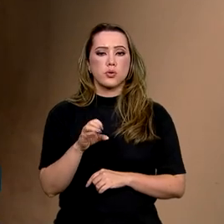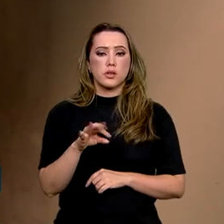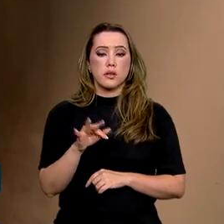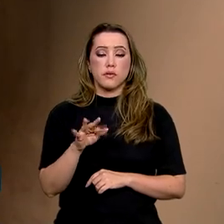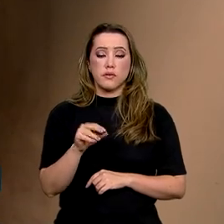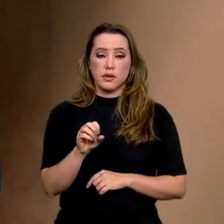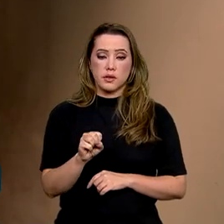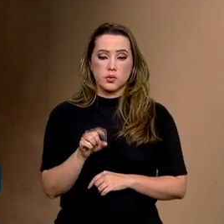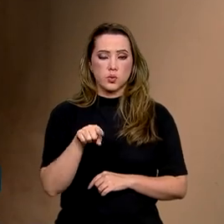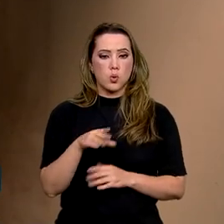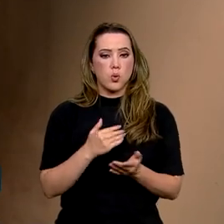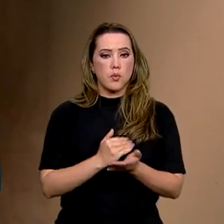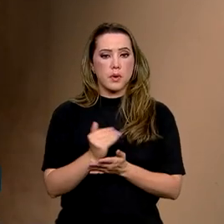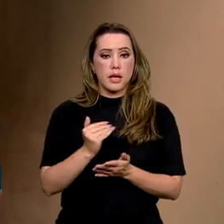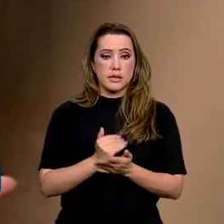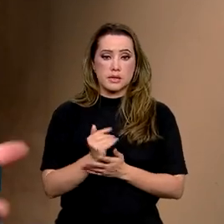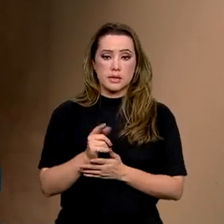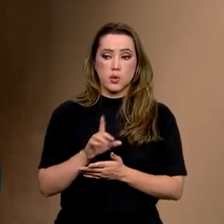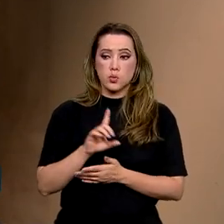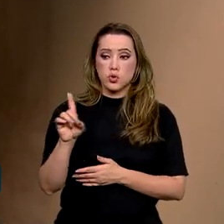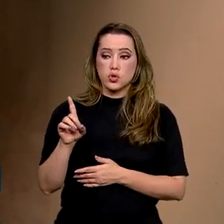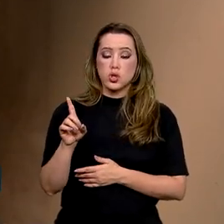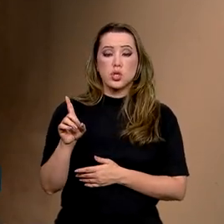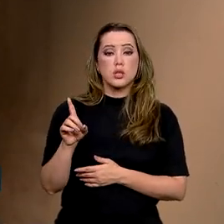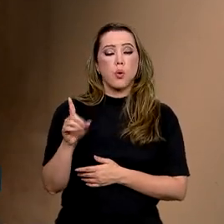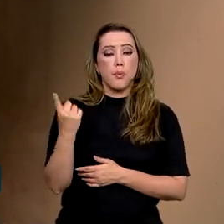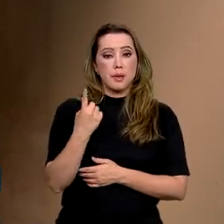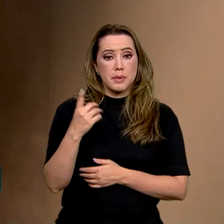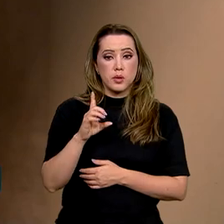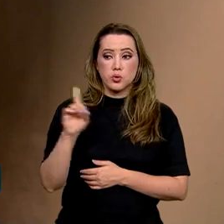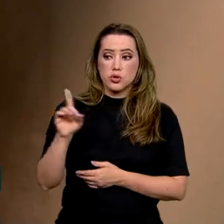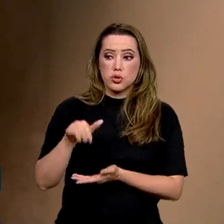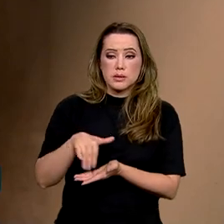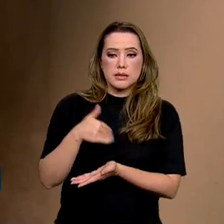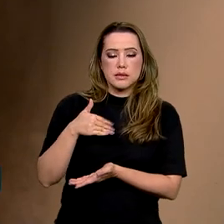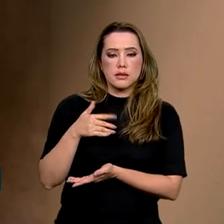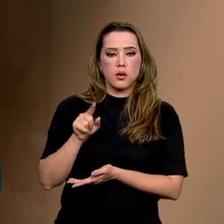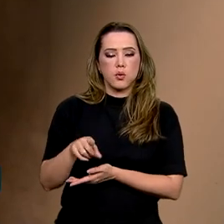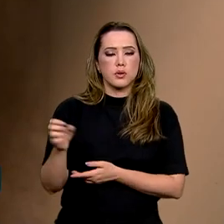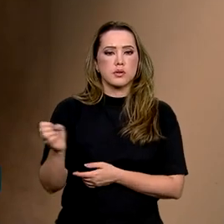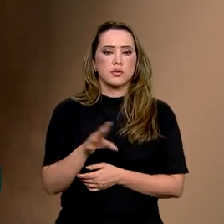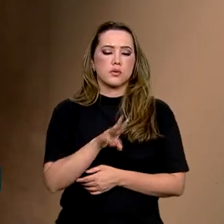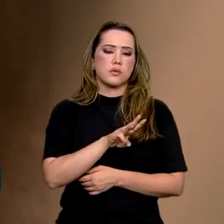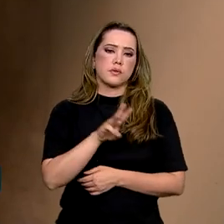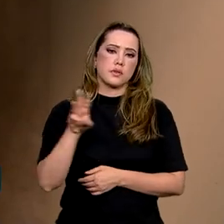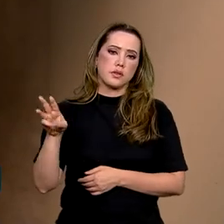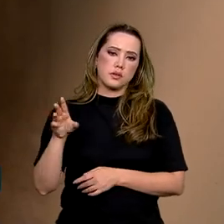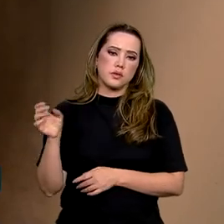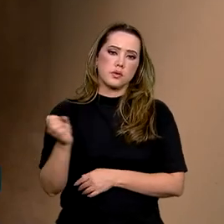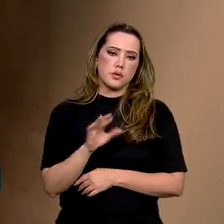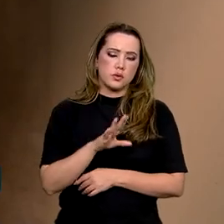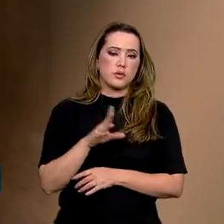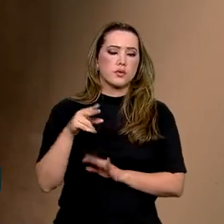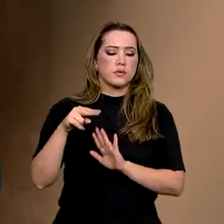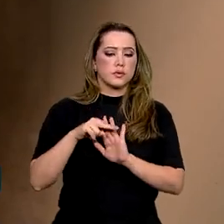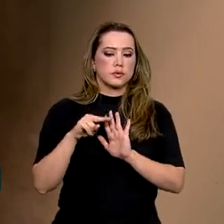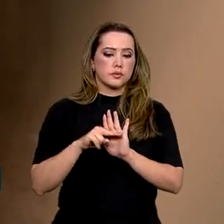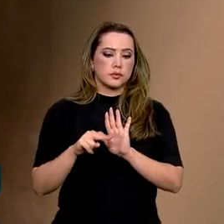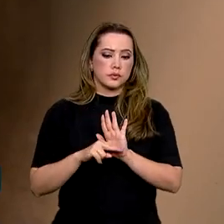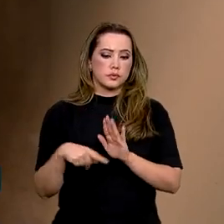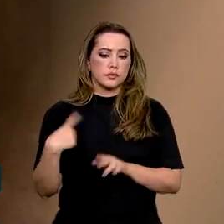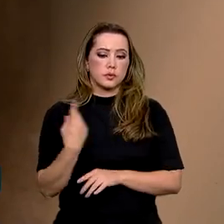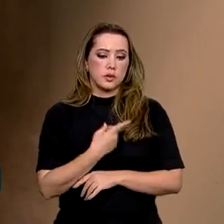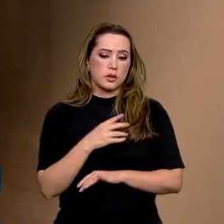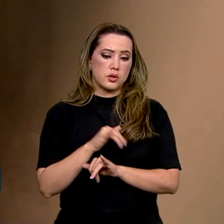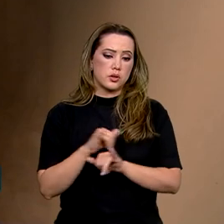começa a contar a data de primeiro registro. E essa plataforma, esse novo programa e também a nova normativa que a gente